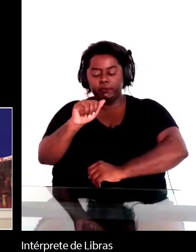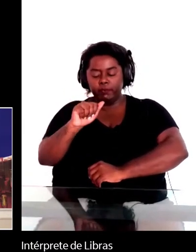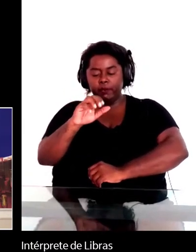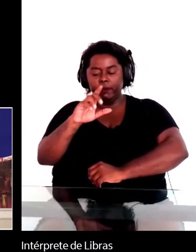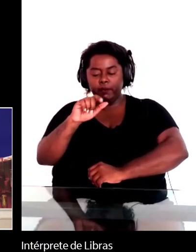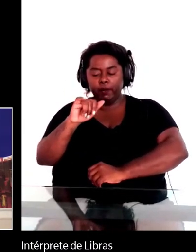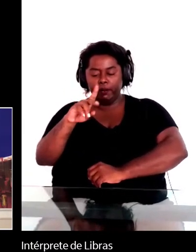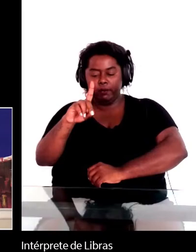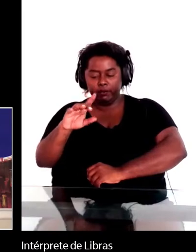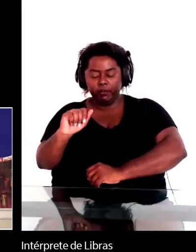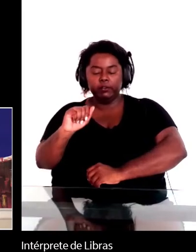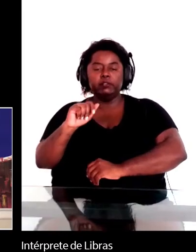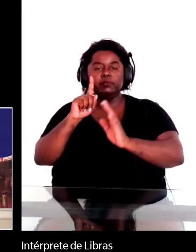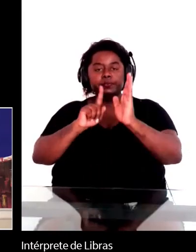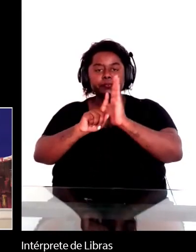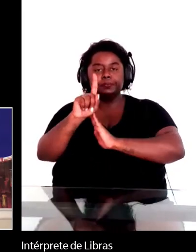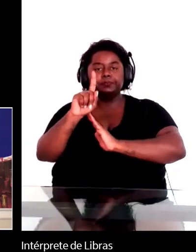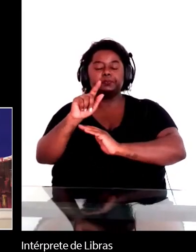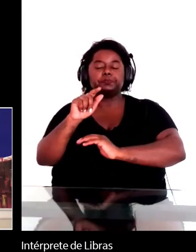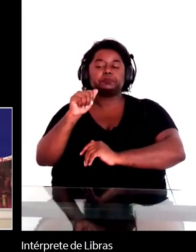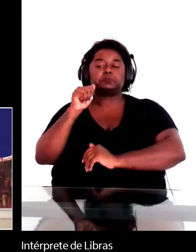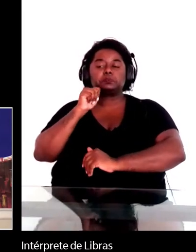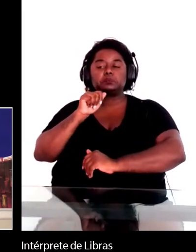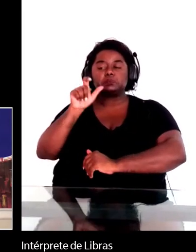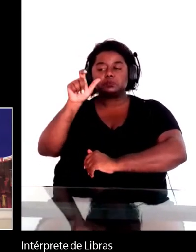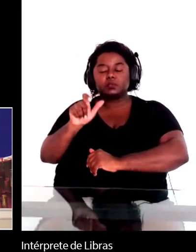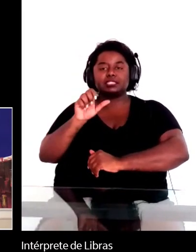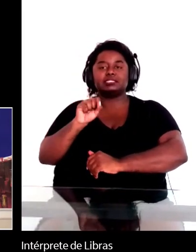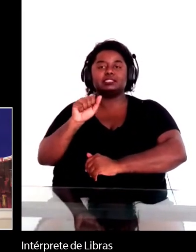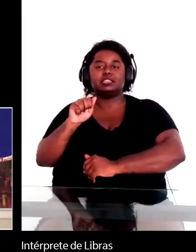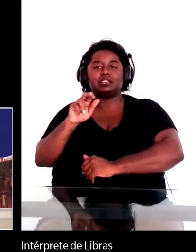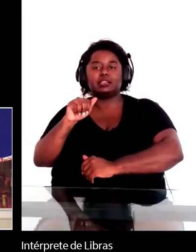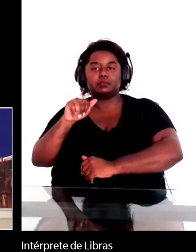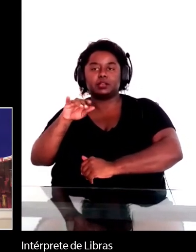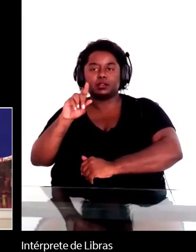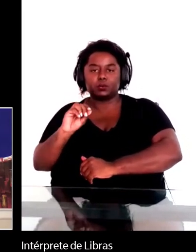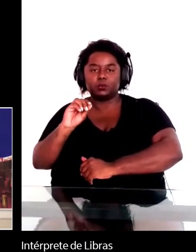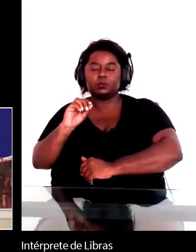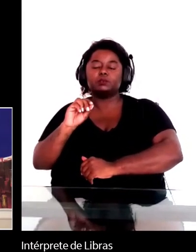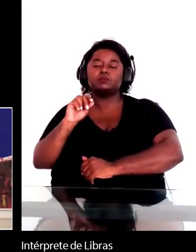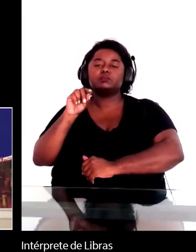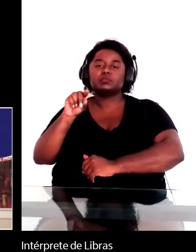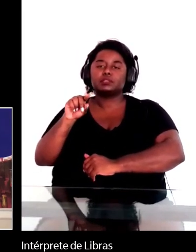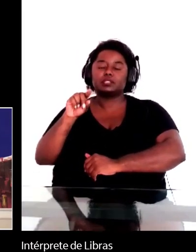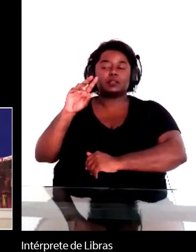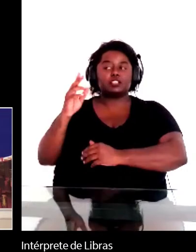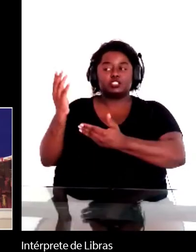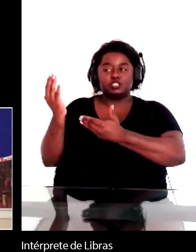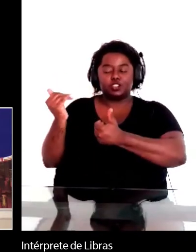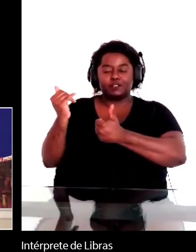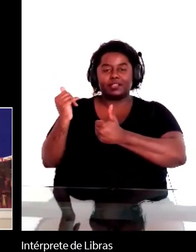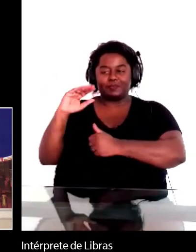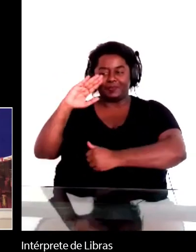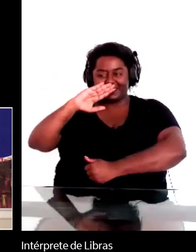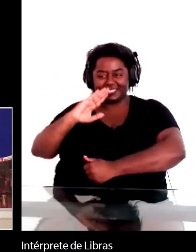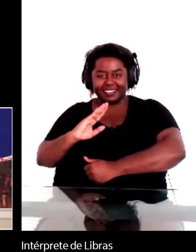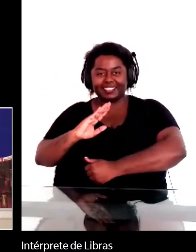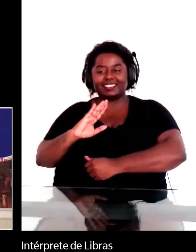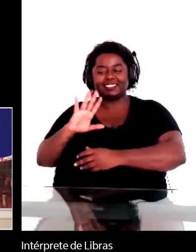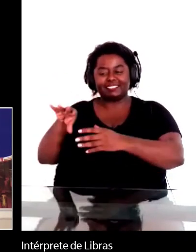da Universidade de Chicago, uma das mais brilhantes jovens brasilianistas nessa acepção nova que identificamos no projeto.